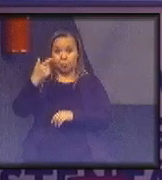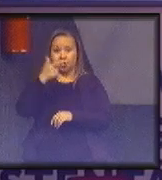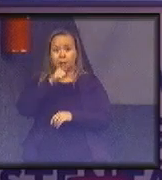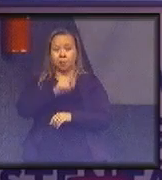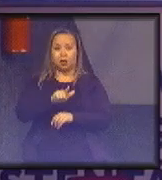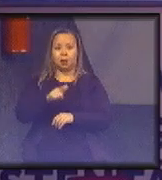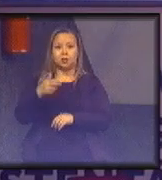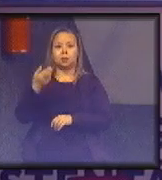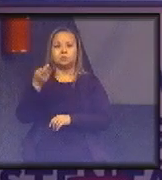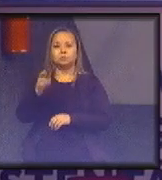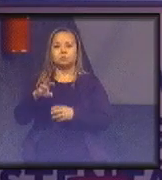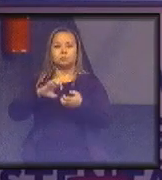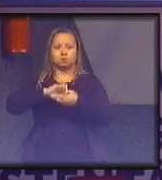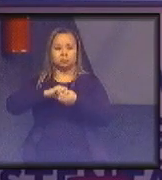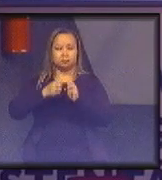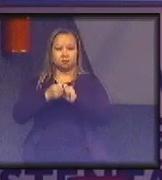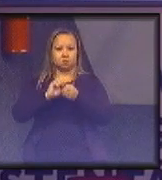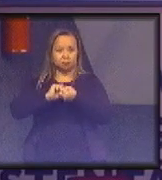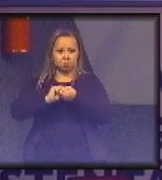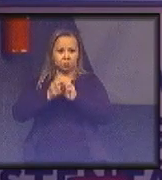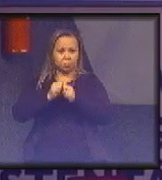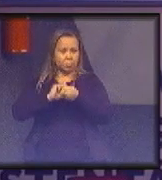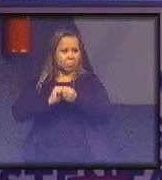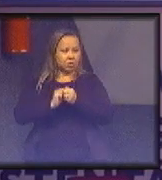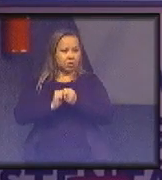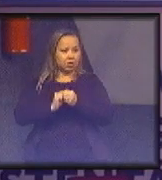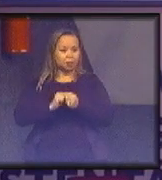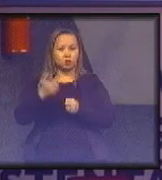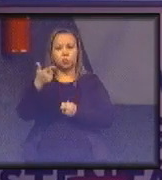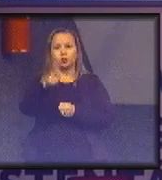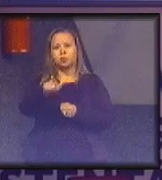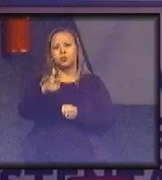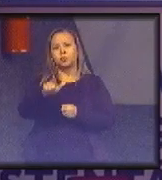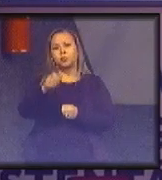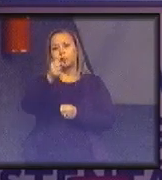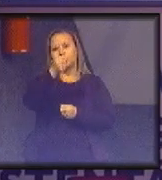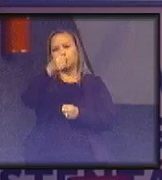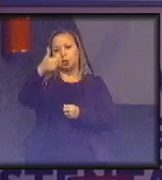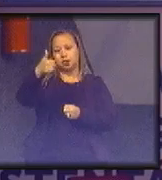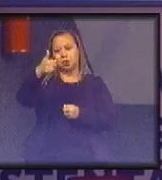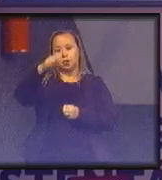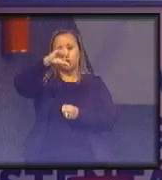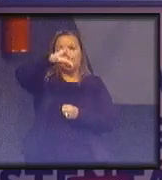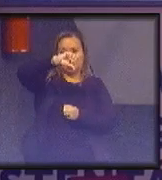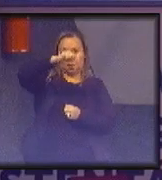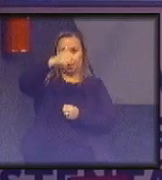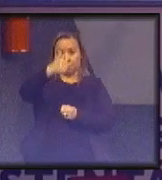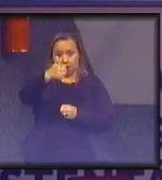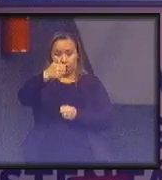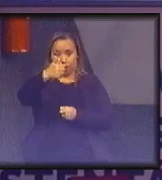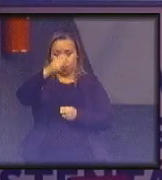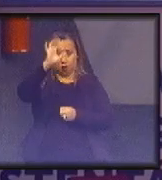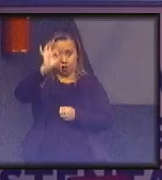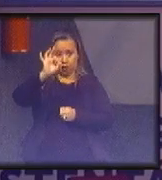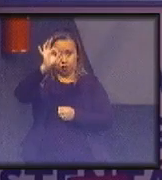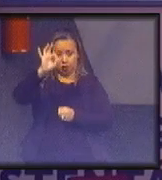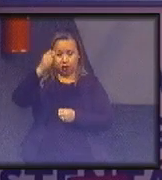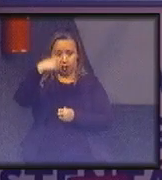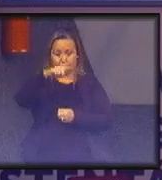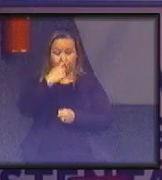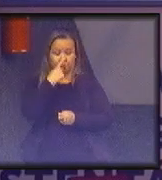do total dos recursos naturais. Os outros 81% vão